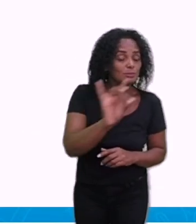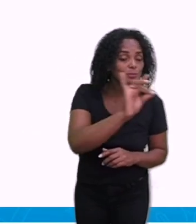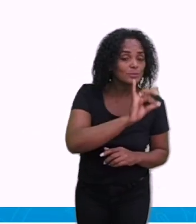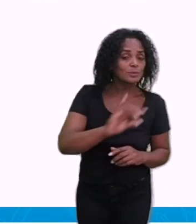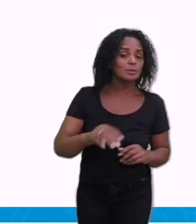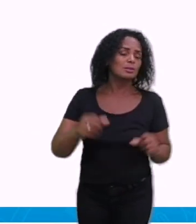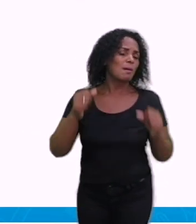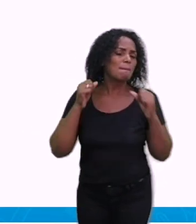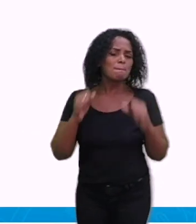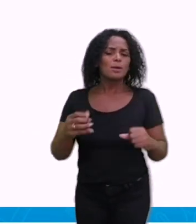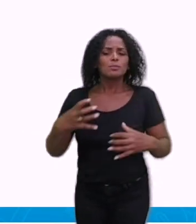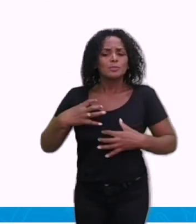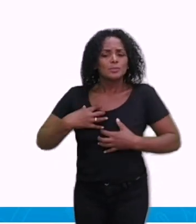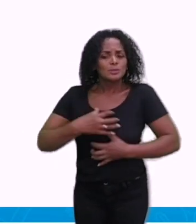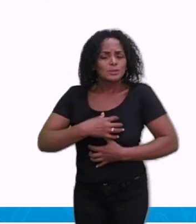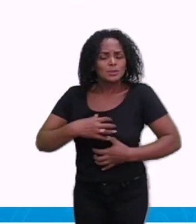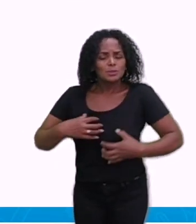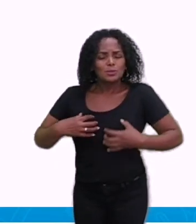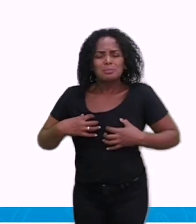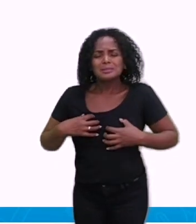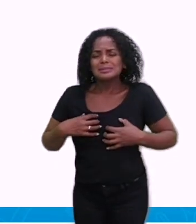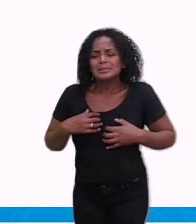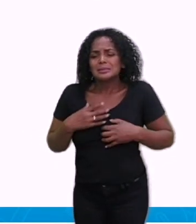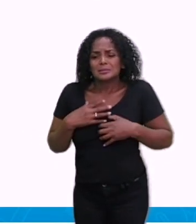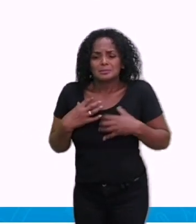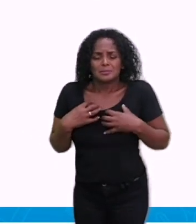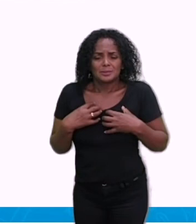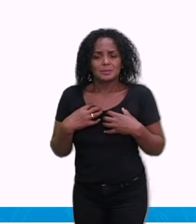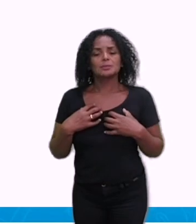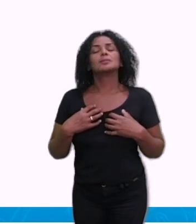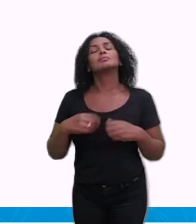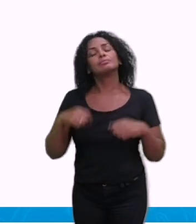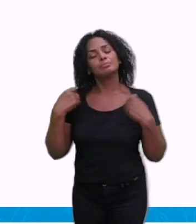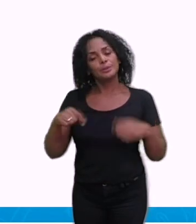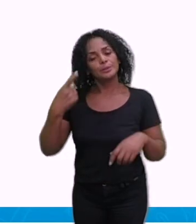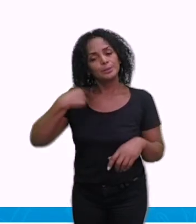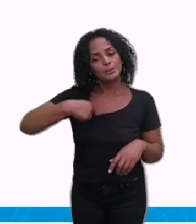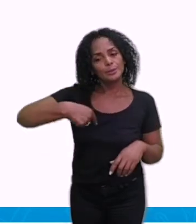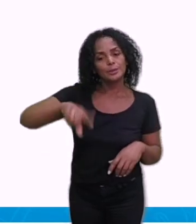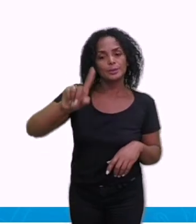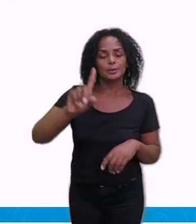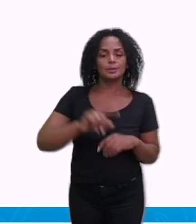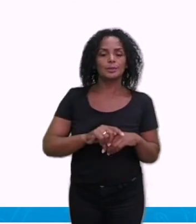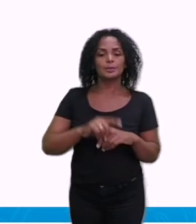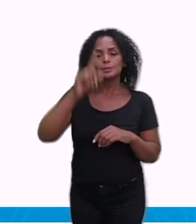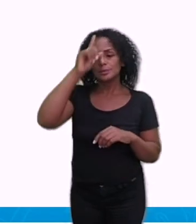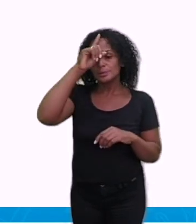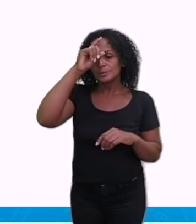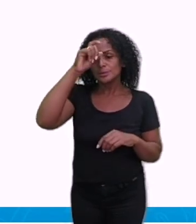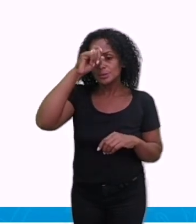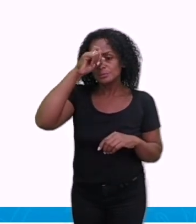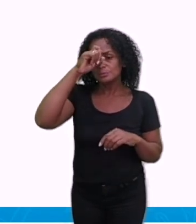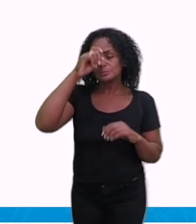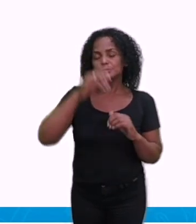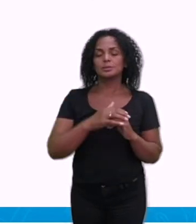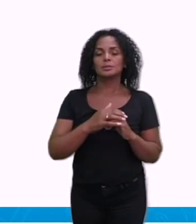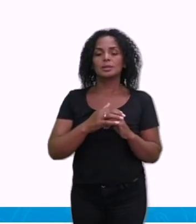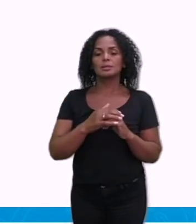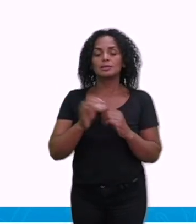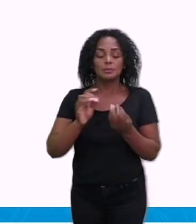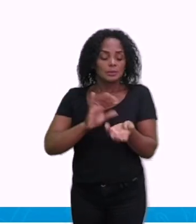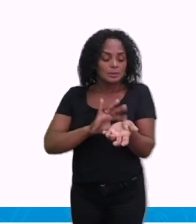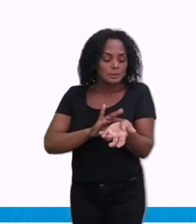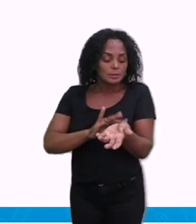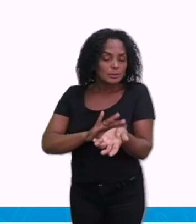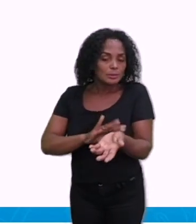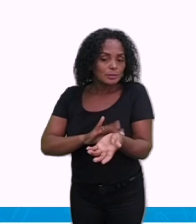se agravar em você, que você perceber, você deve ir na unidade de saúde, porque é lá que vai ser feito o exame, que você